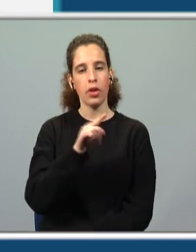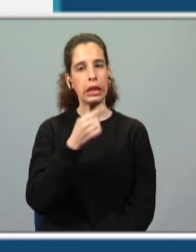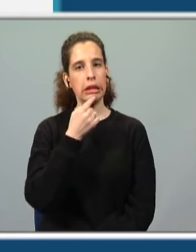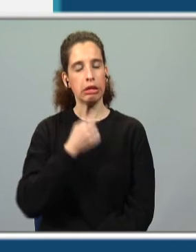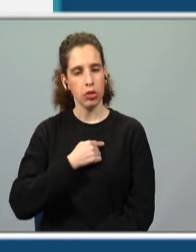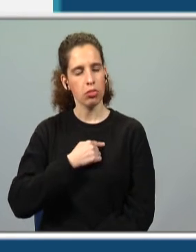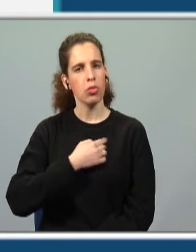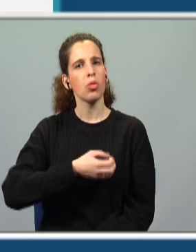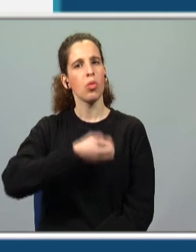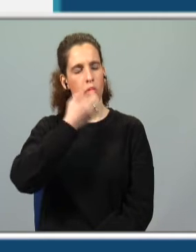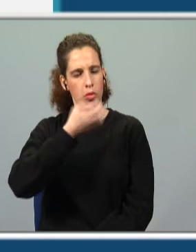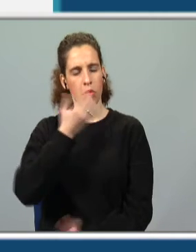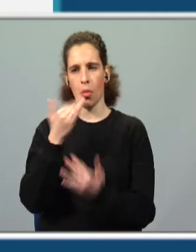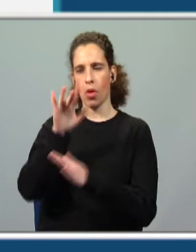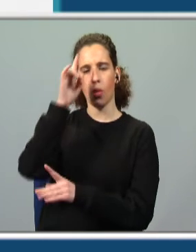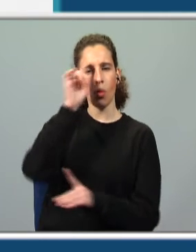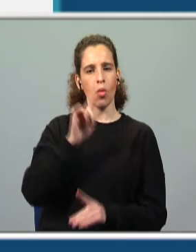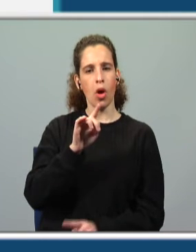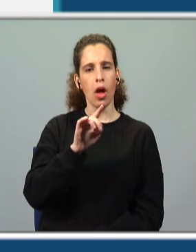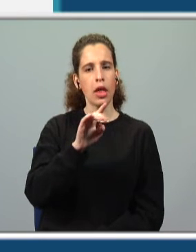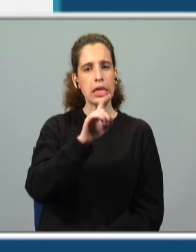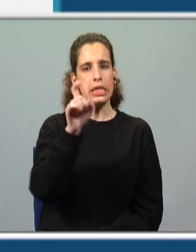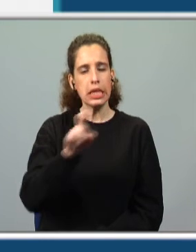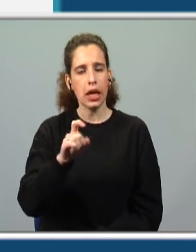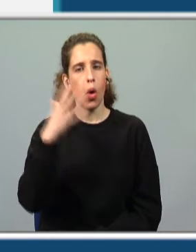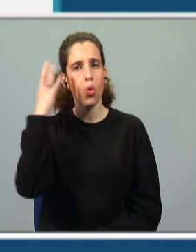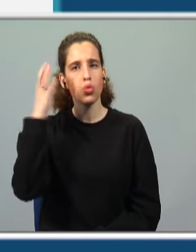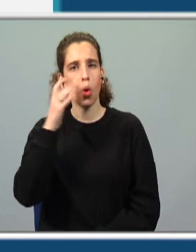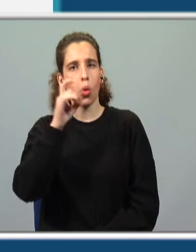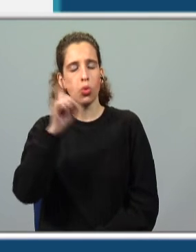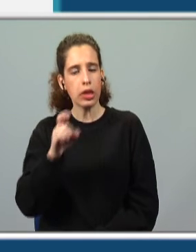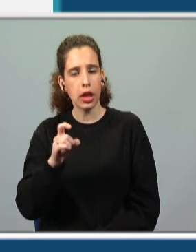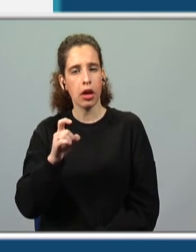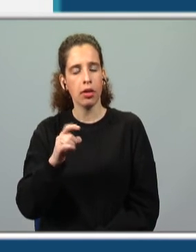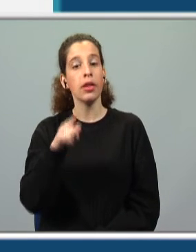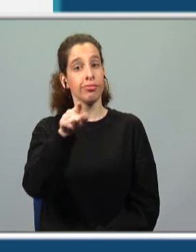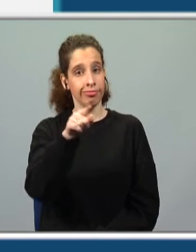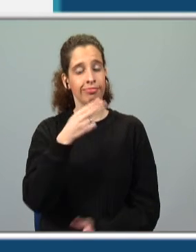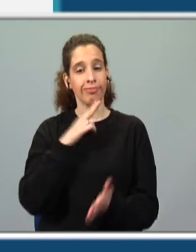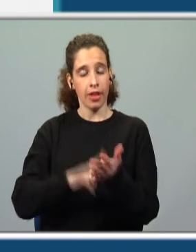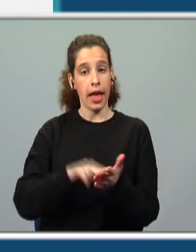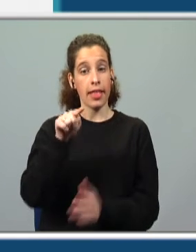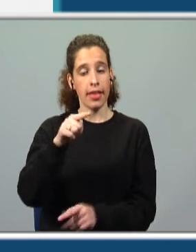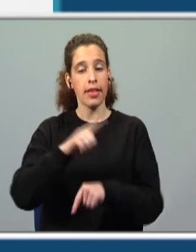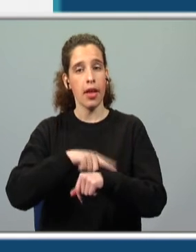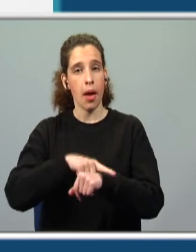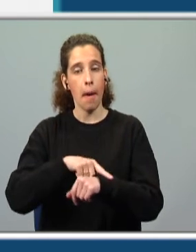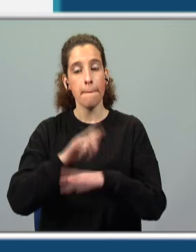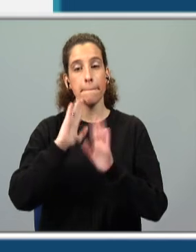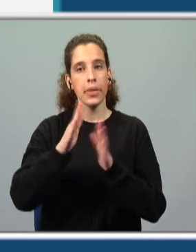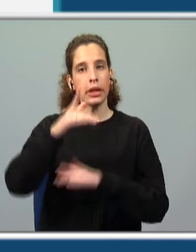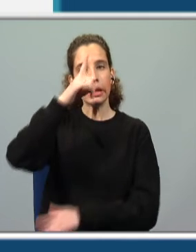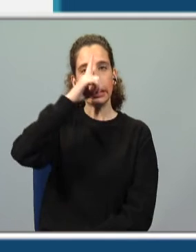diziam-me muito bem, mas professora, Z, tem o som? Z. Pois é. É nesta altura que nós temos que nos